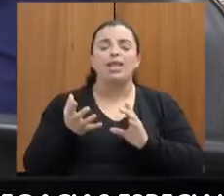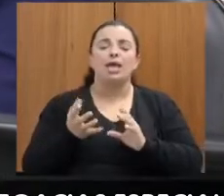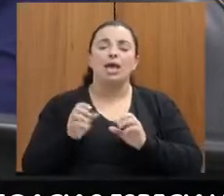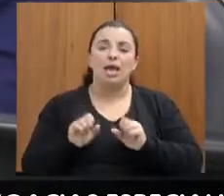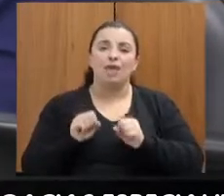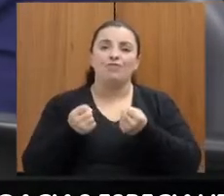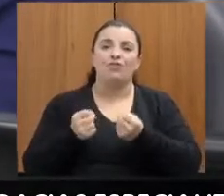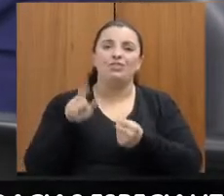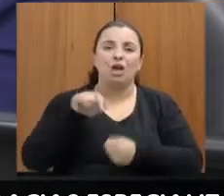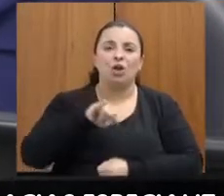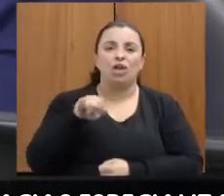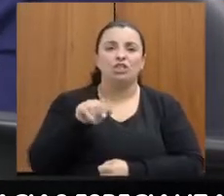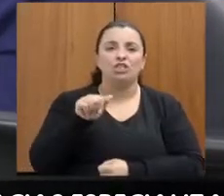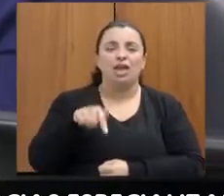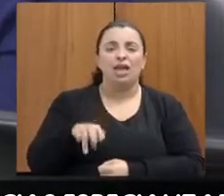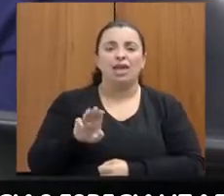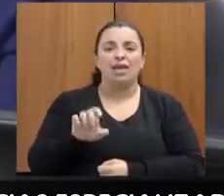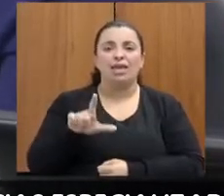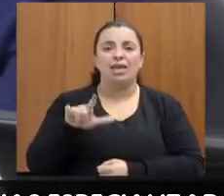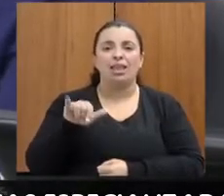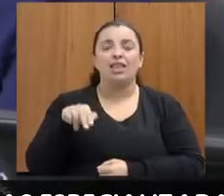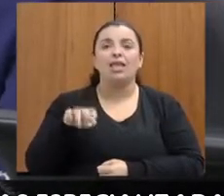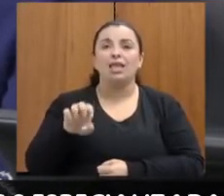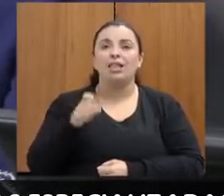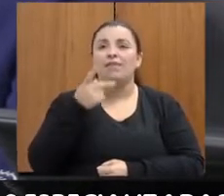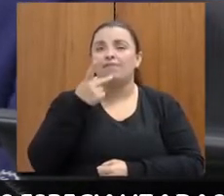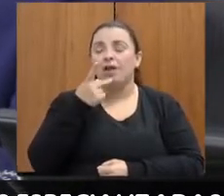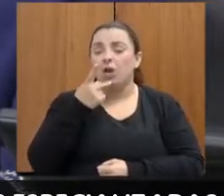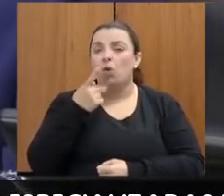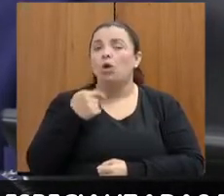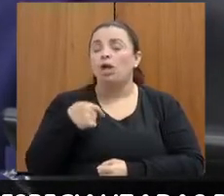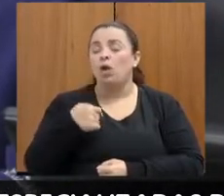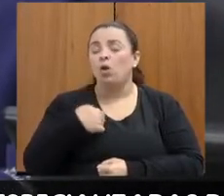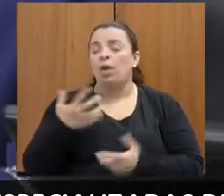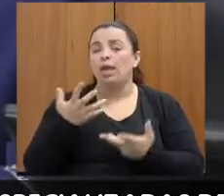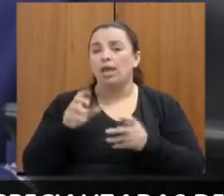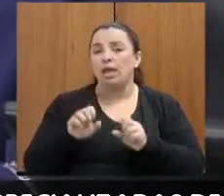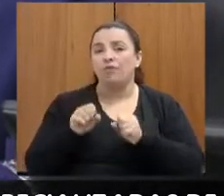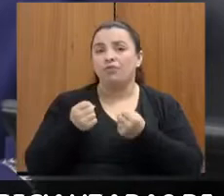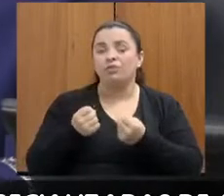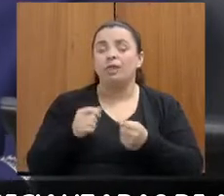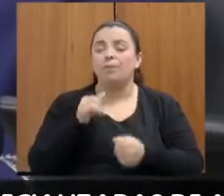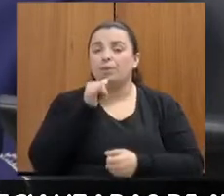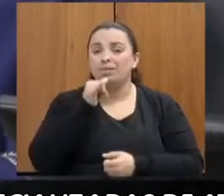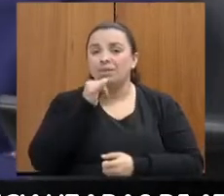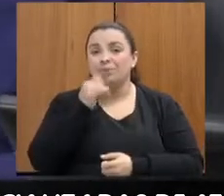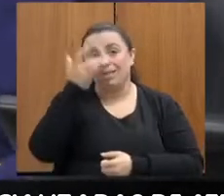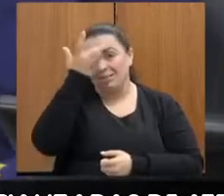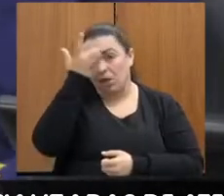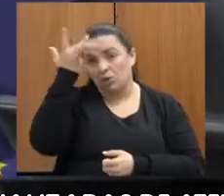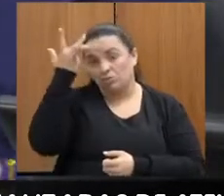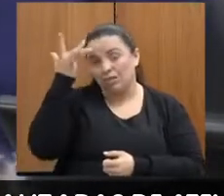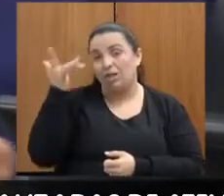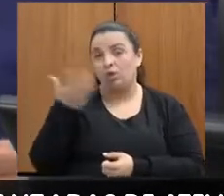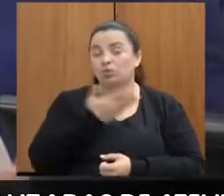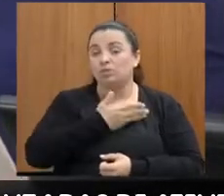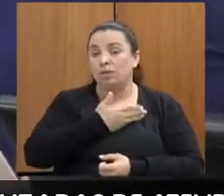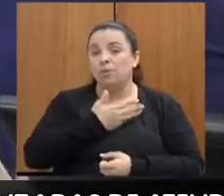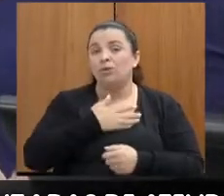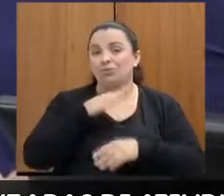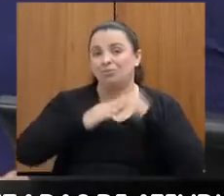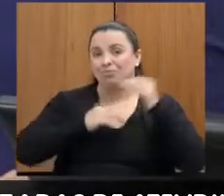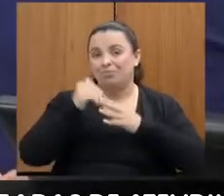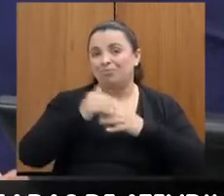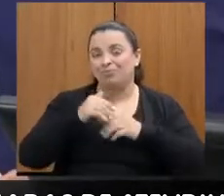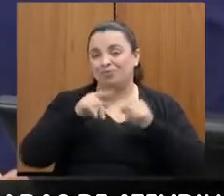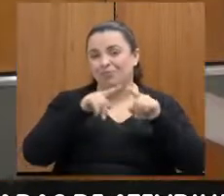Jaqueline, a investigadora, Que comentou e queria reforçar a situação da saúde mental, né? Dos nossos colegas e nós mesmos, né,